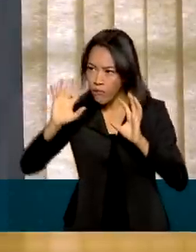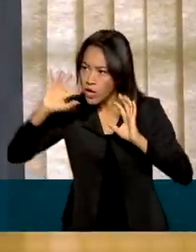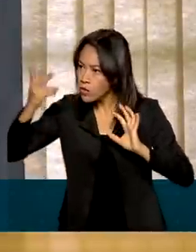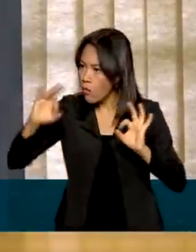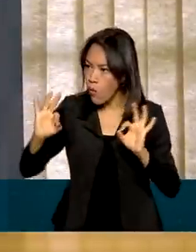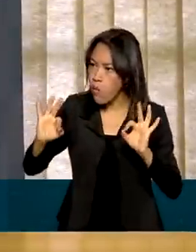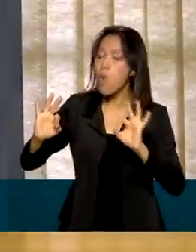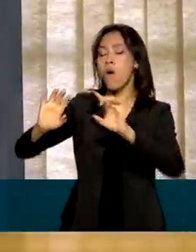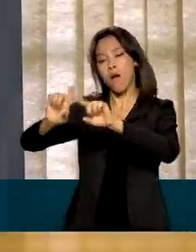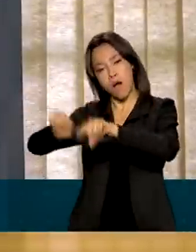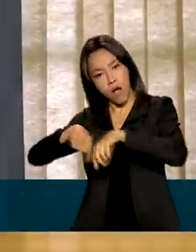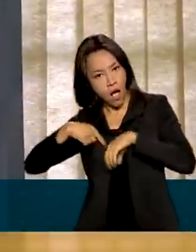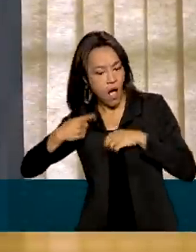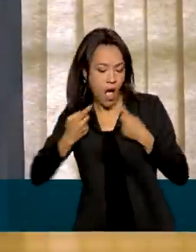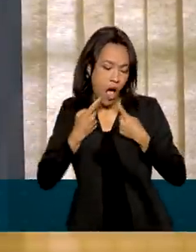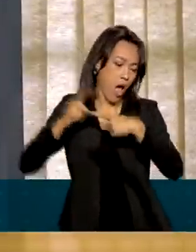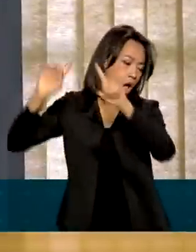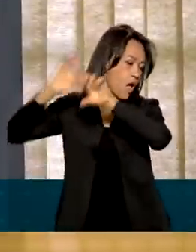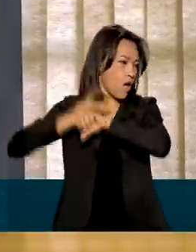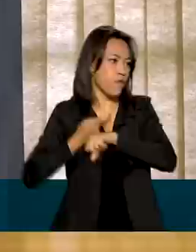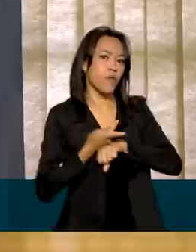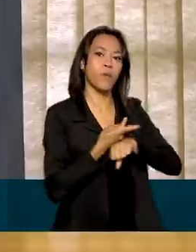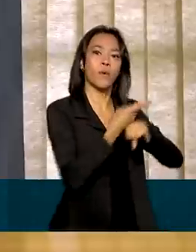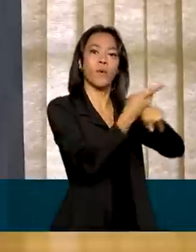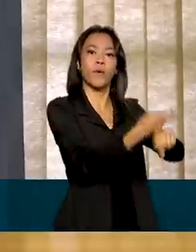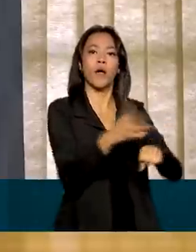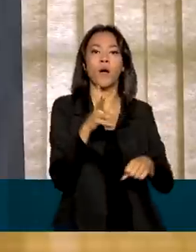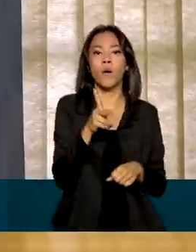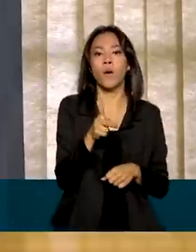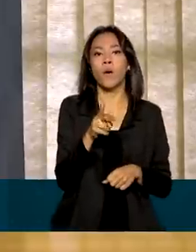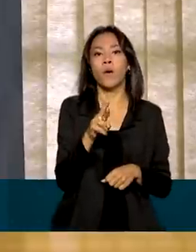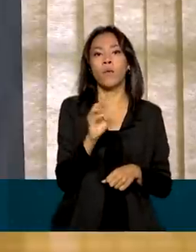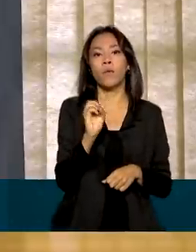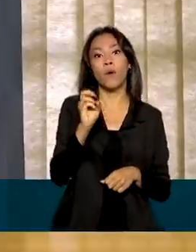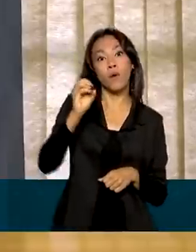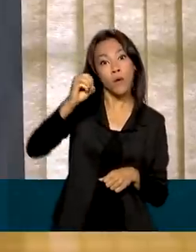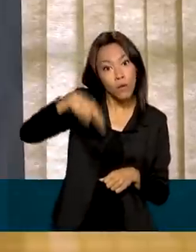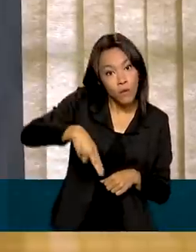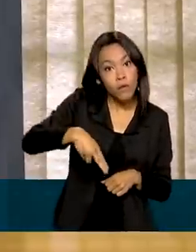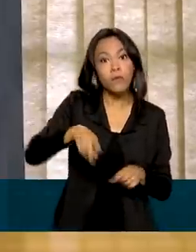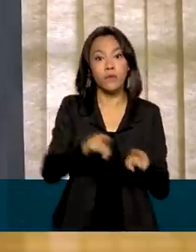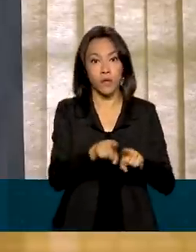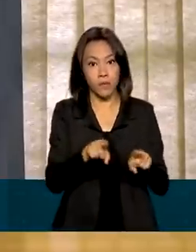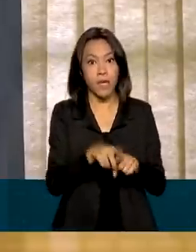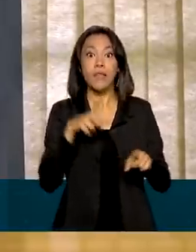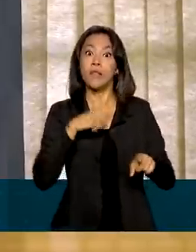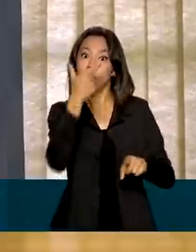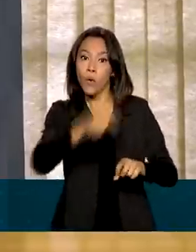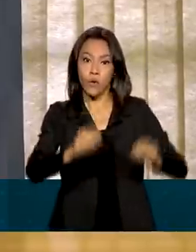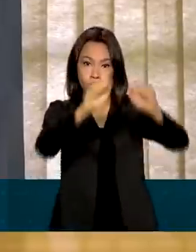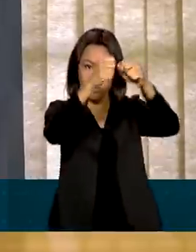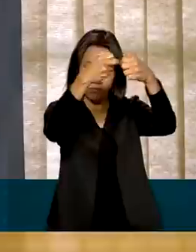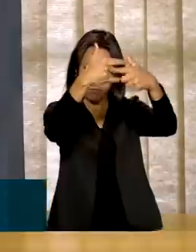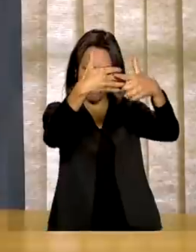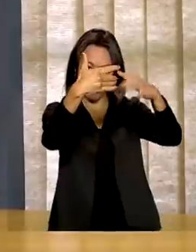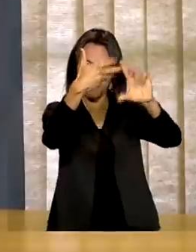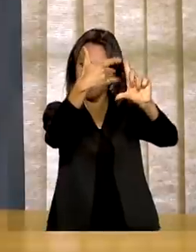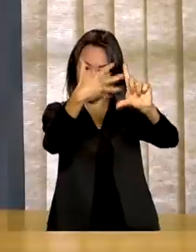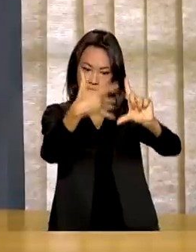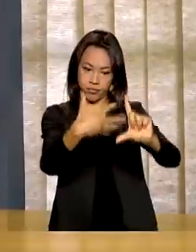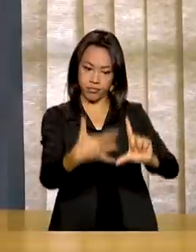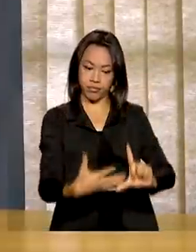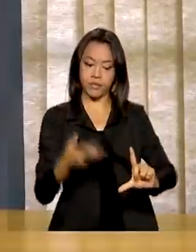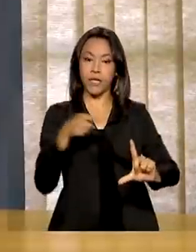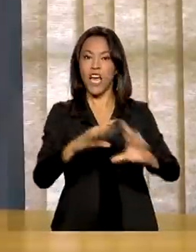nós recomendamos que procure o PROCON mais próximo. Além disso, também está disponível online a plataforma de autocomposição de conflitos do